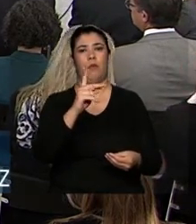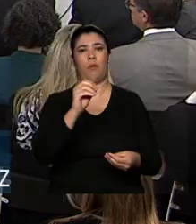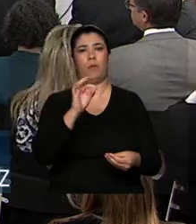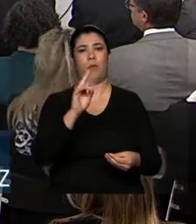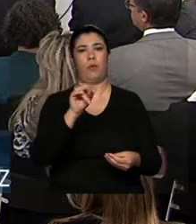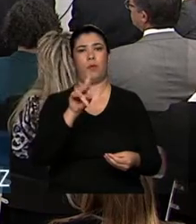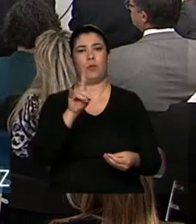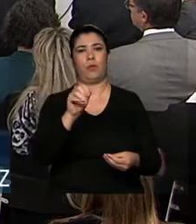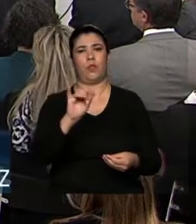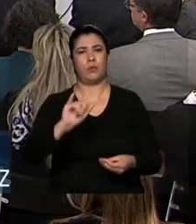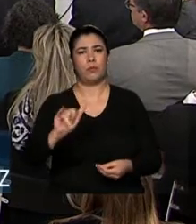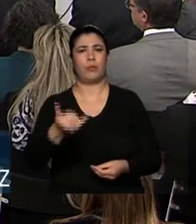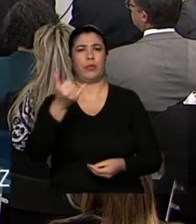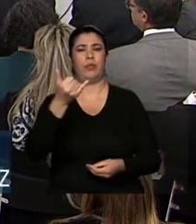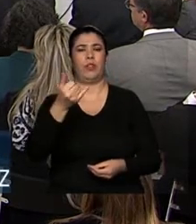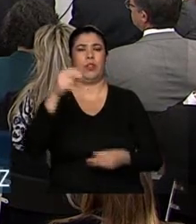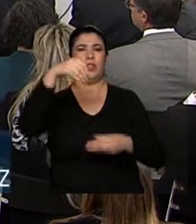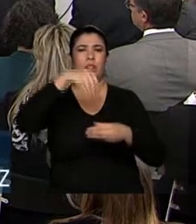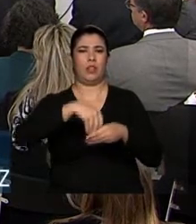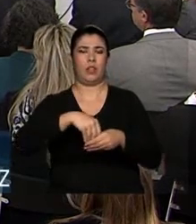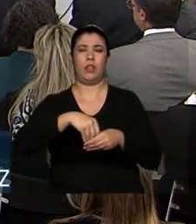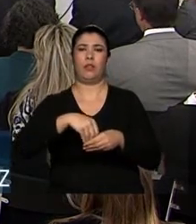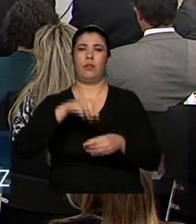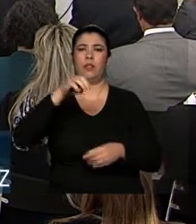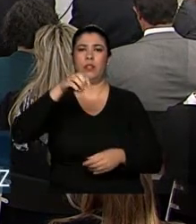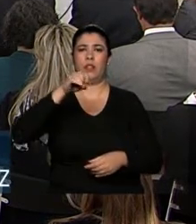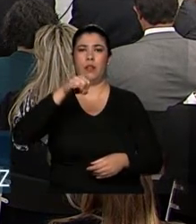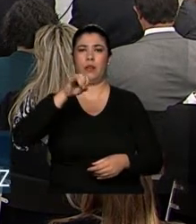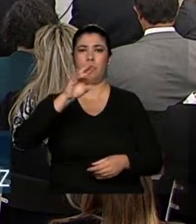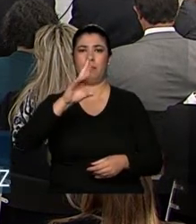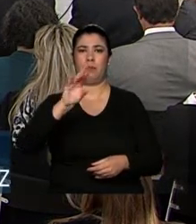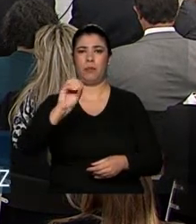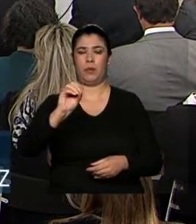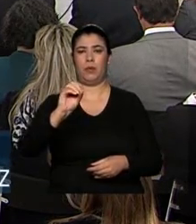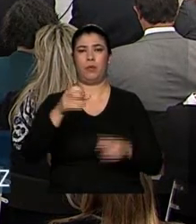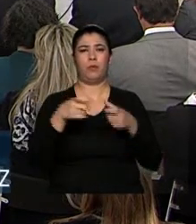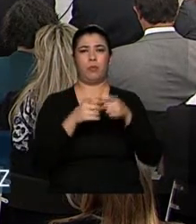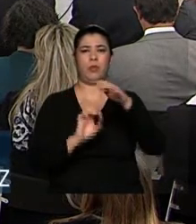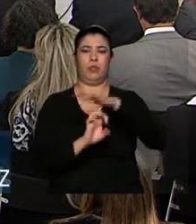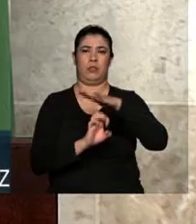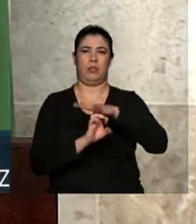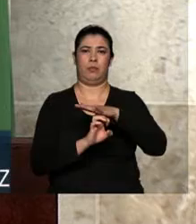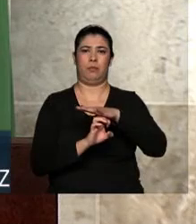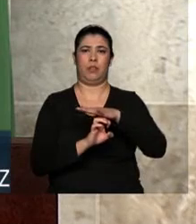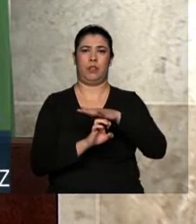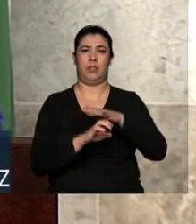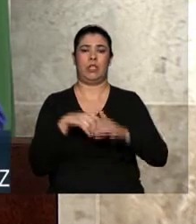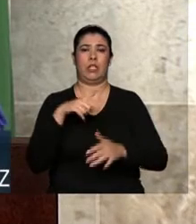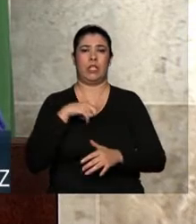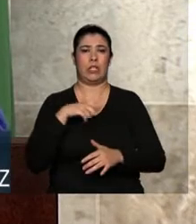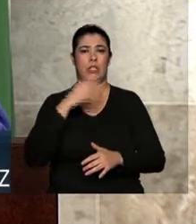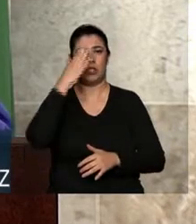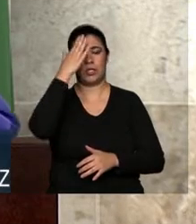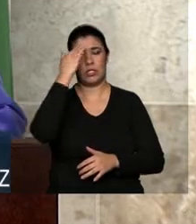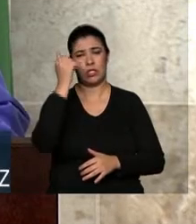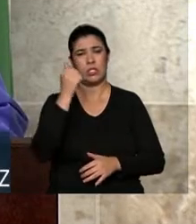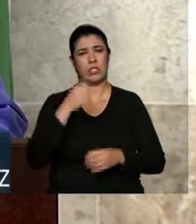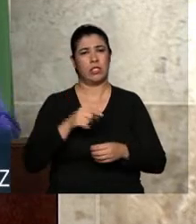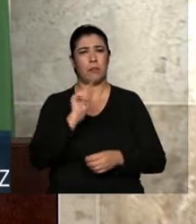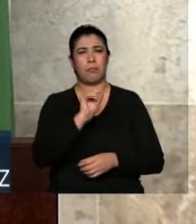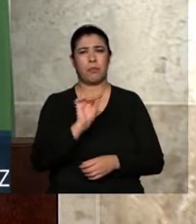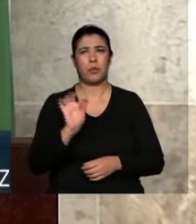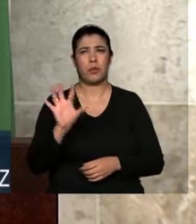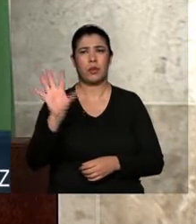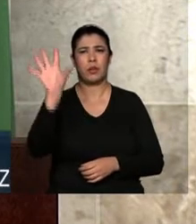nas pequenas e microempresas, existem para milhões de jovens. Em cada esquina, em cada